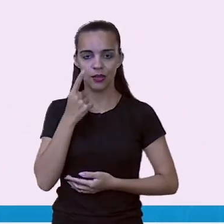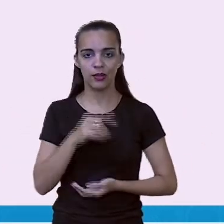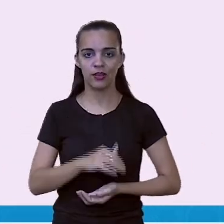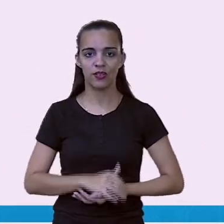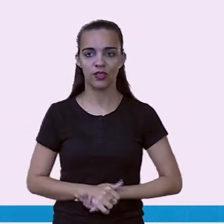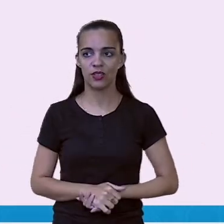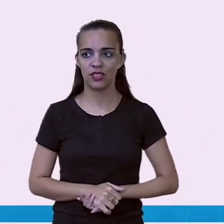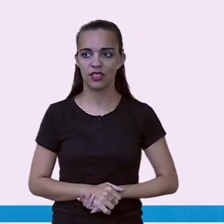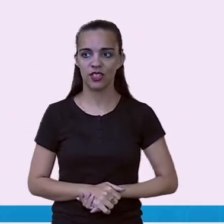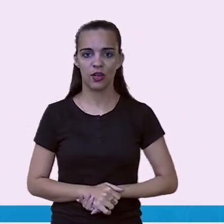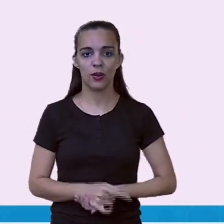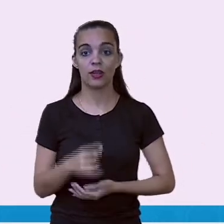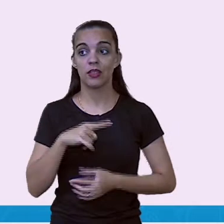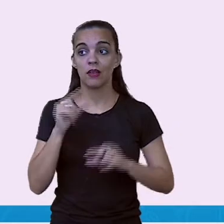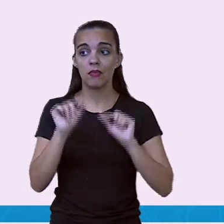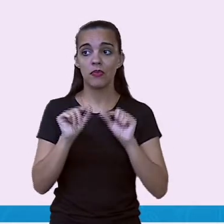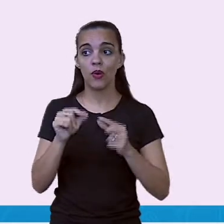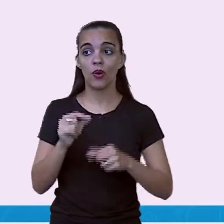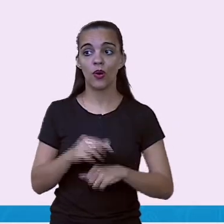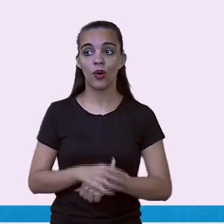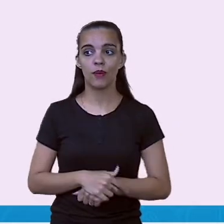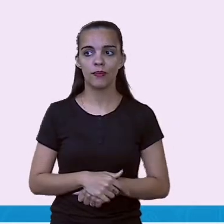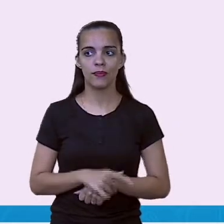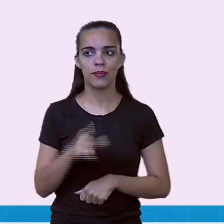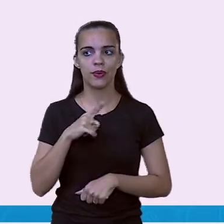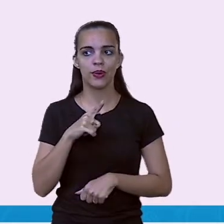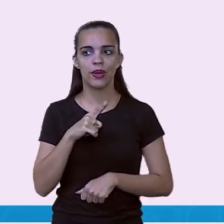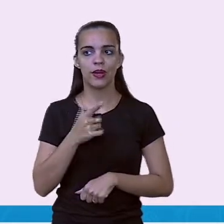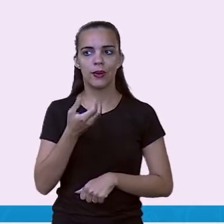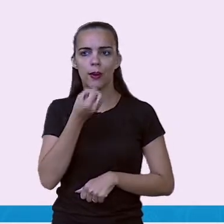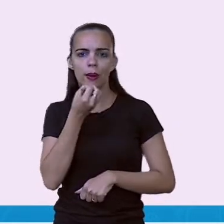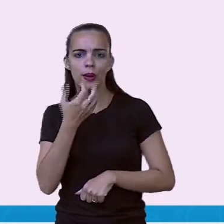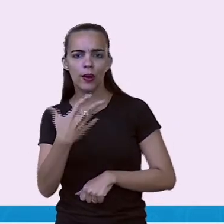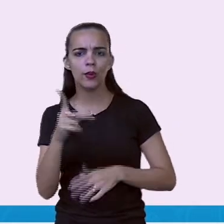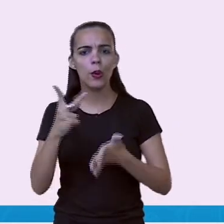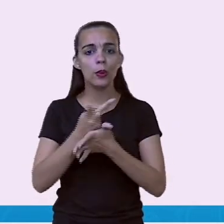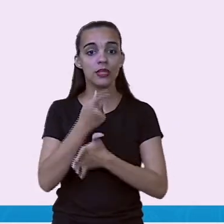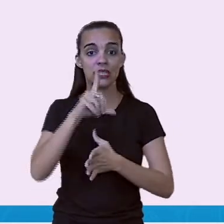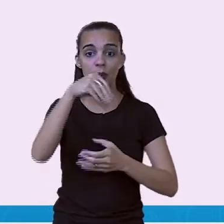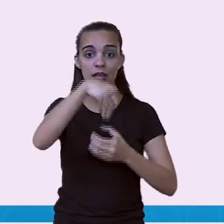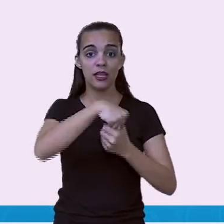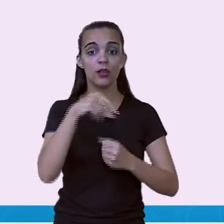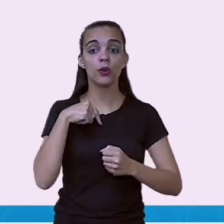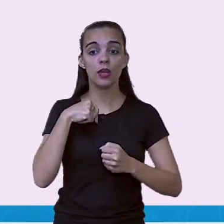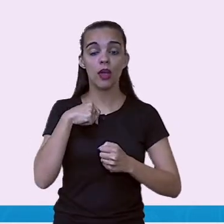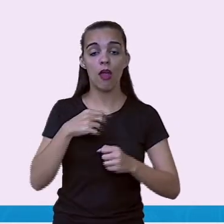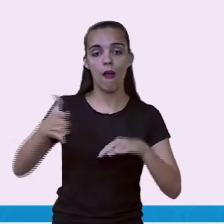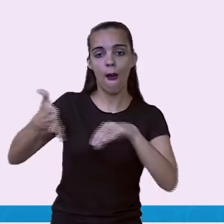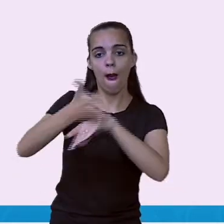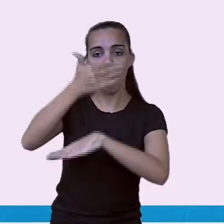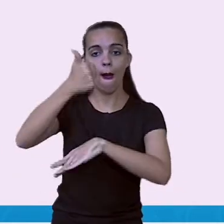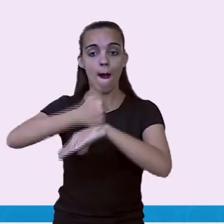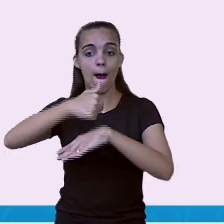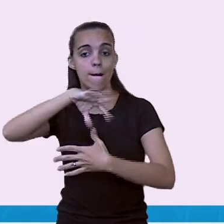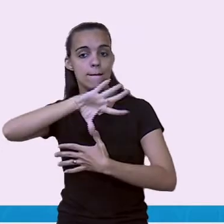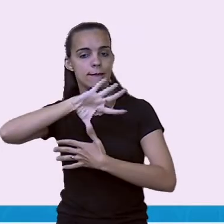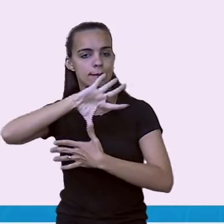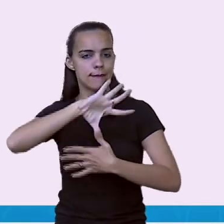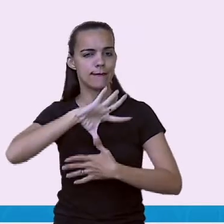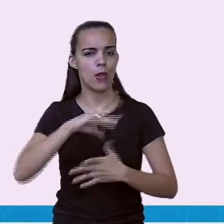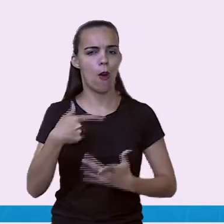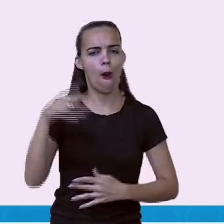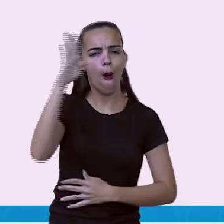Não foi brasileirão e, sim, Comebol Copa América. O Brasil comemorou contra a Argentina,